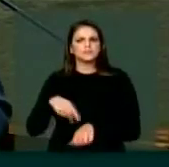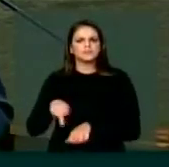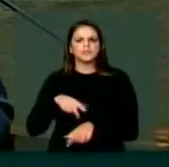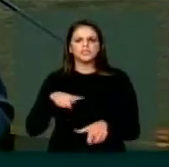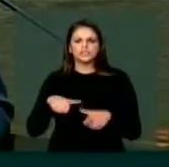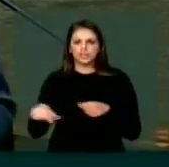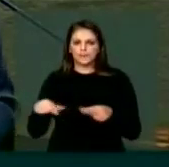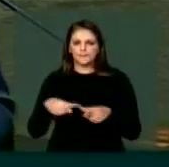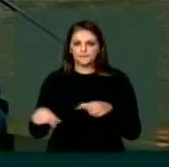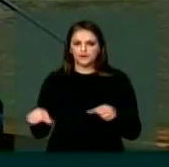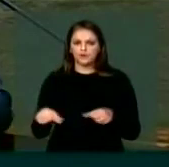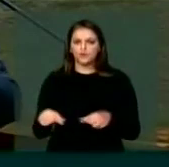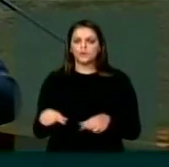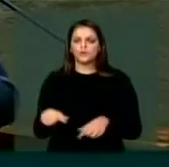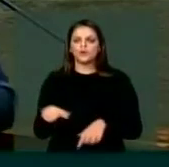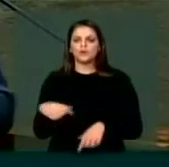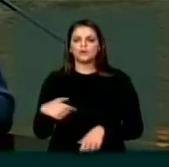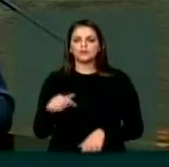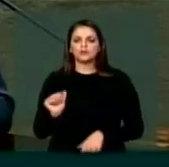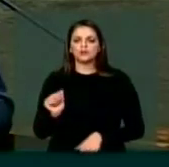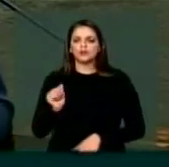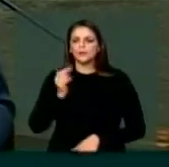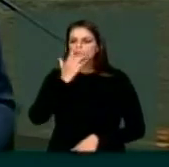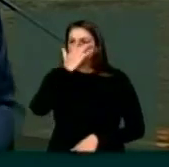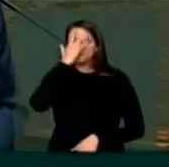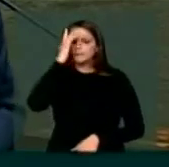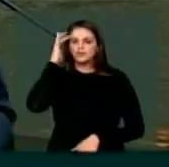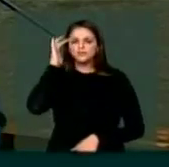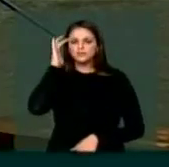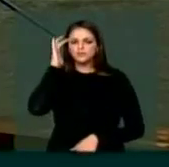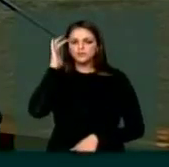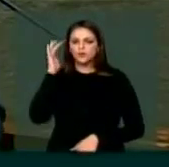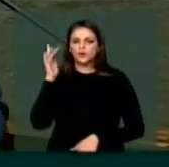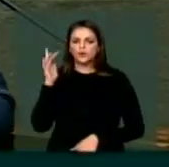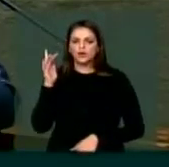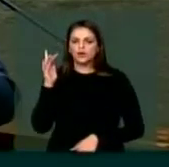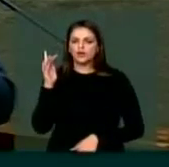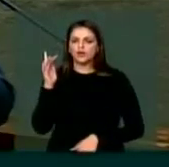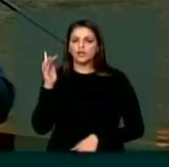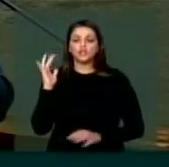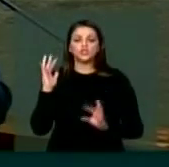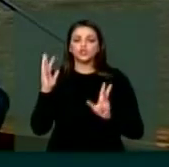pessoa que não precisa reverenciar o imperador